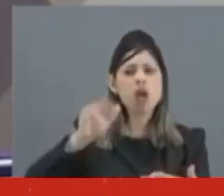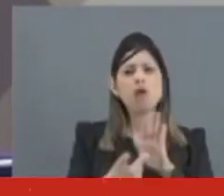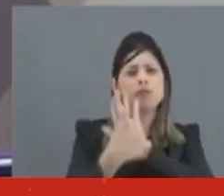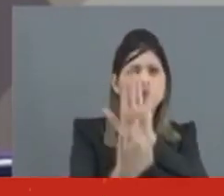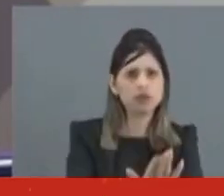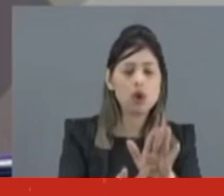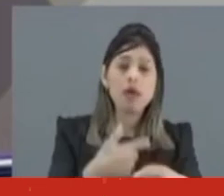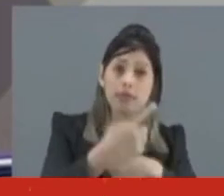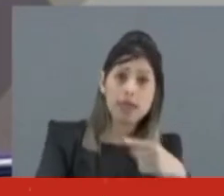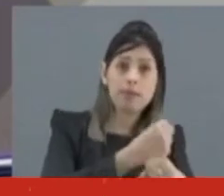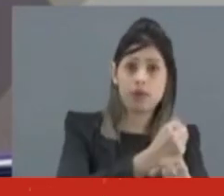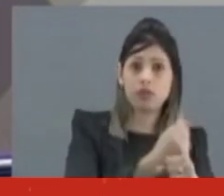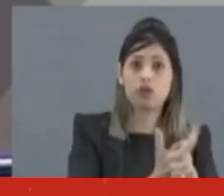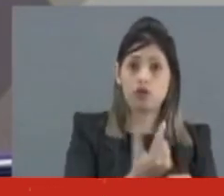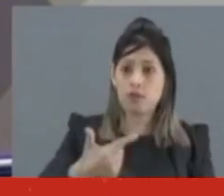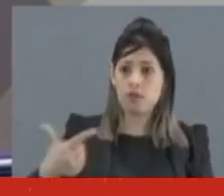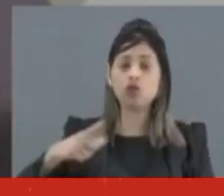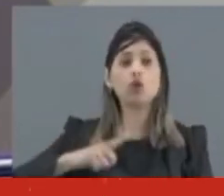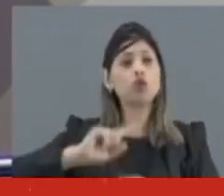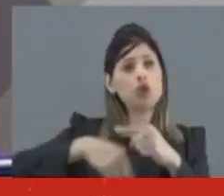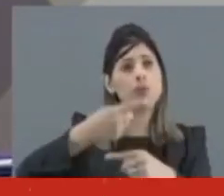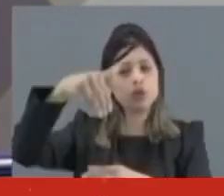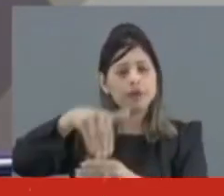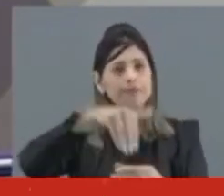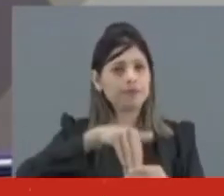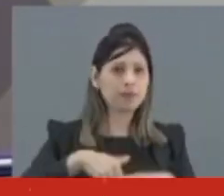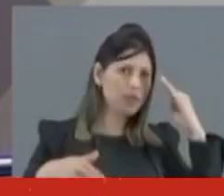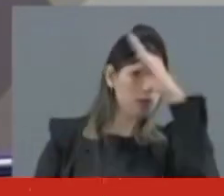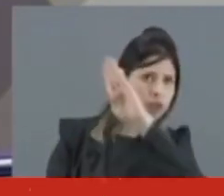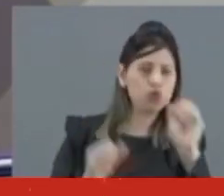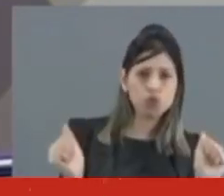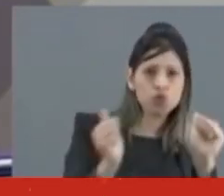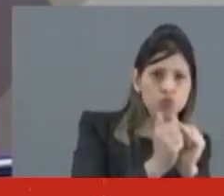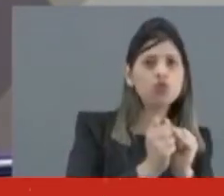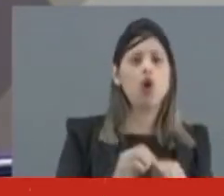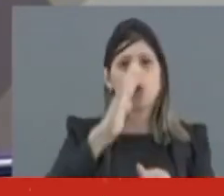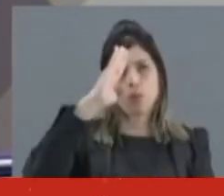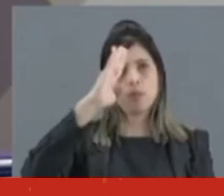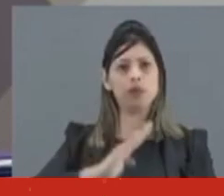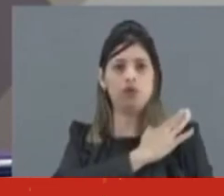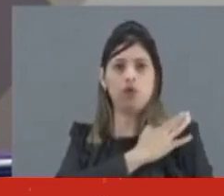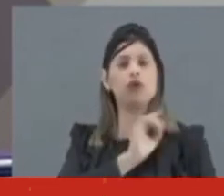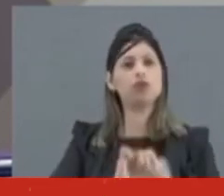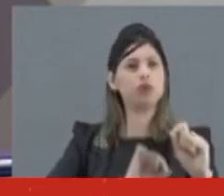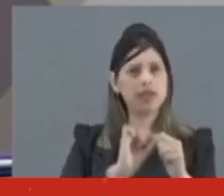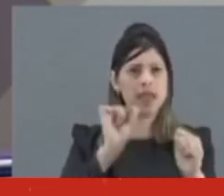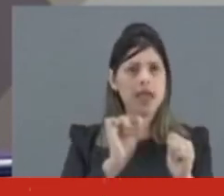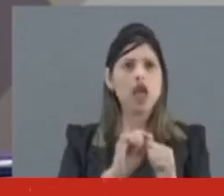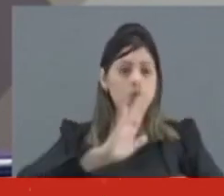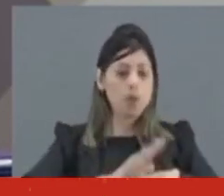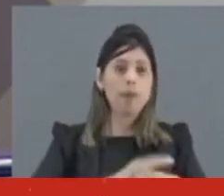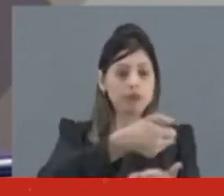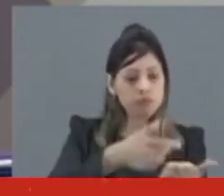2022, ainda durante o mandato, Bolsonaro se reuniu por diversas vezes com os comandantes das Forças Armadas, fora da agenda presidencial oficial,